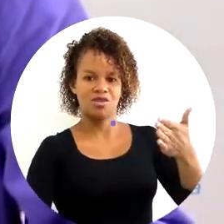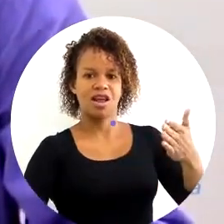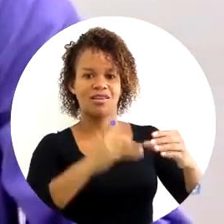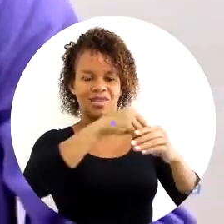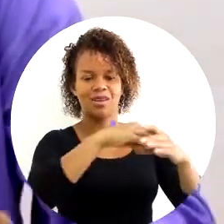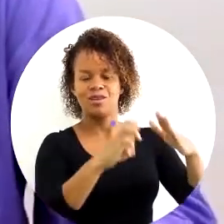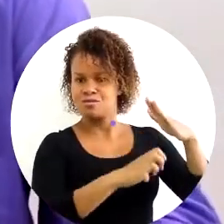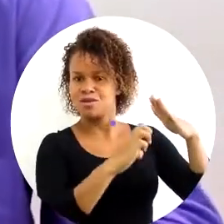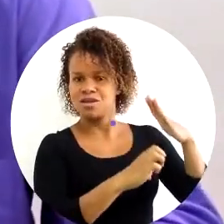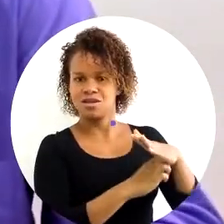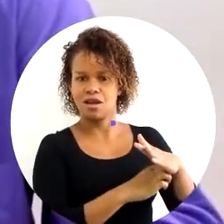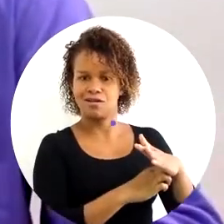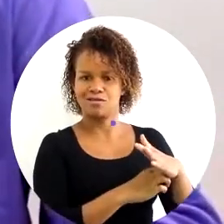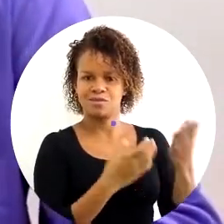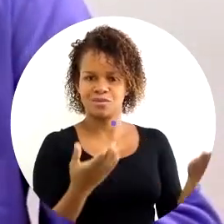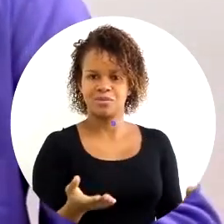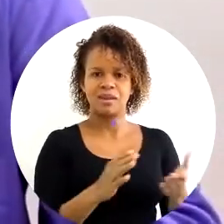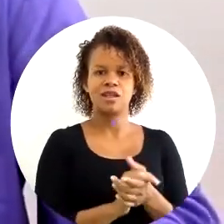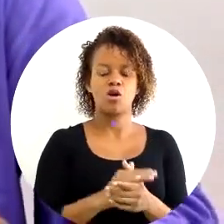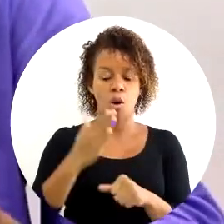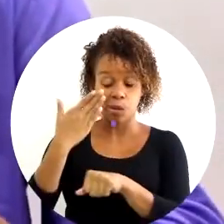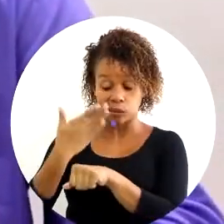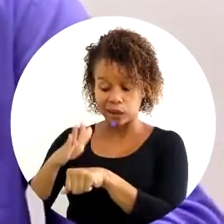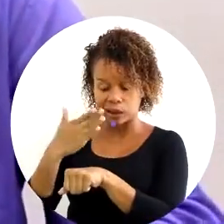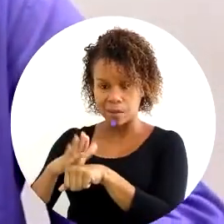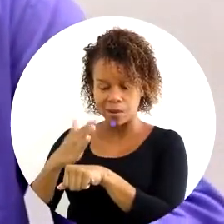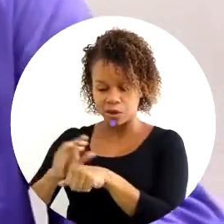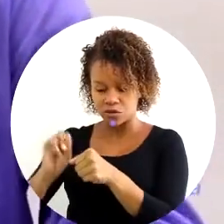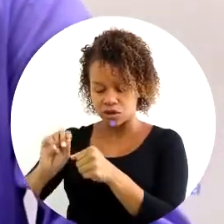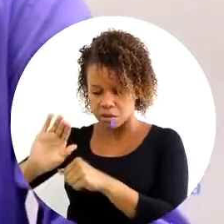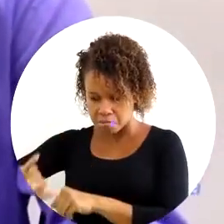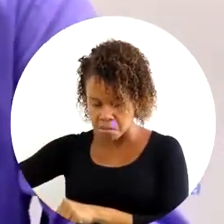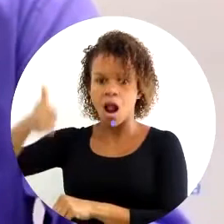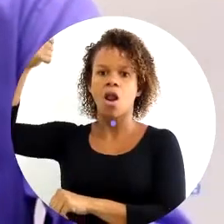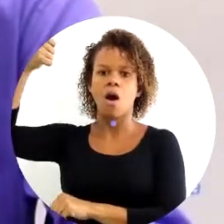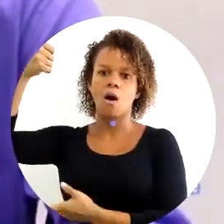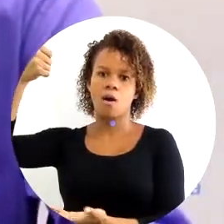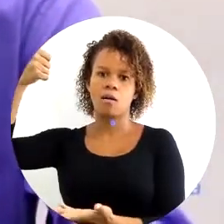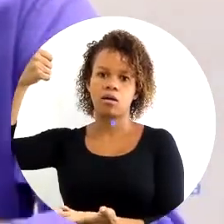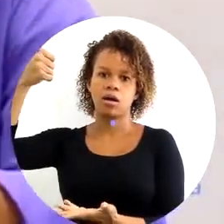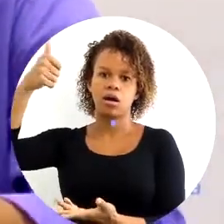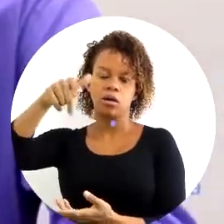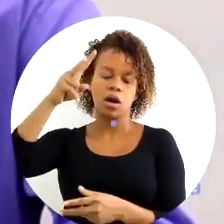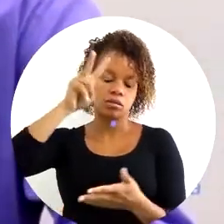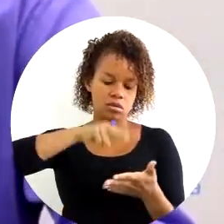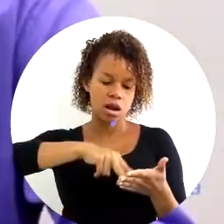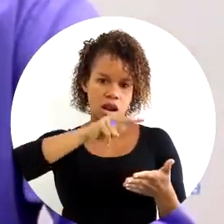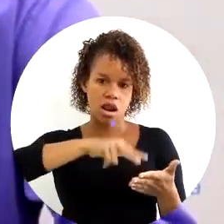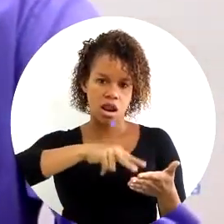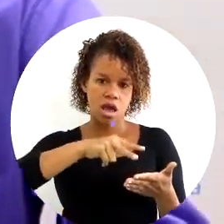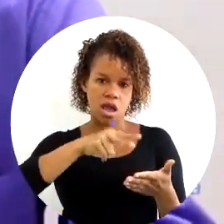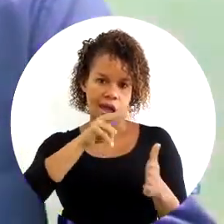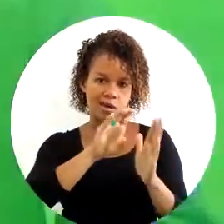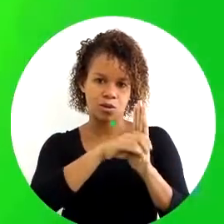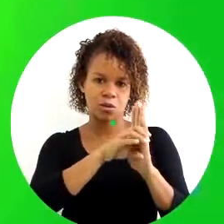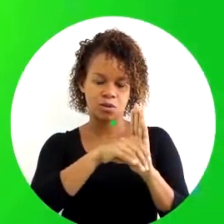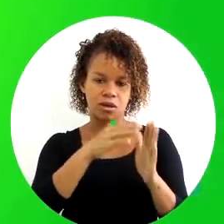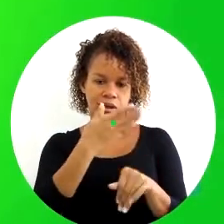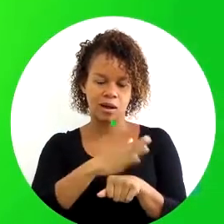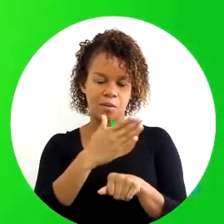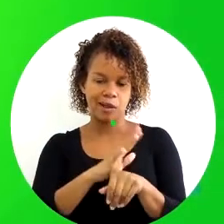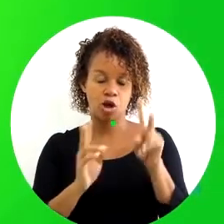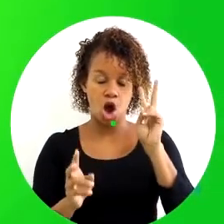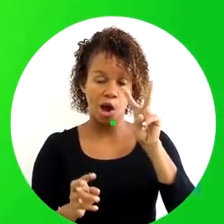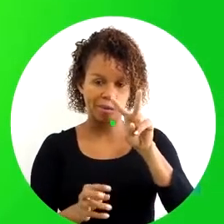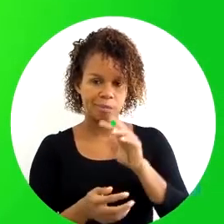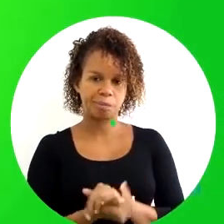executando. Se eu já faço algo, eu posso, com o treinamento, fazer melhor aquilo que eu faço. Eu quero que você leia comigo esse conceito de